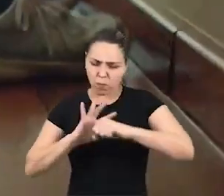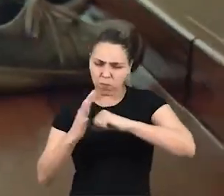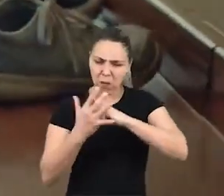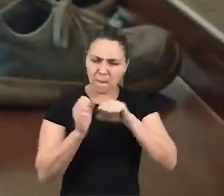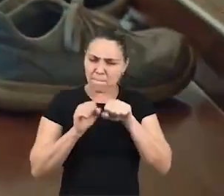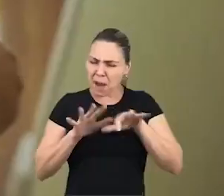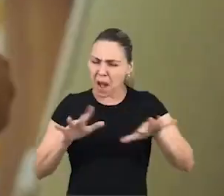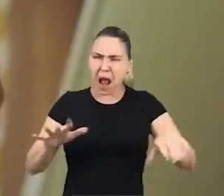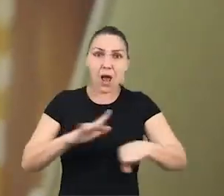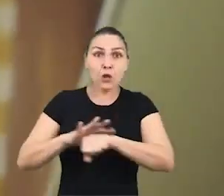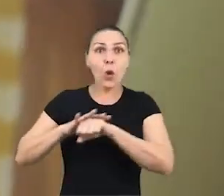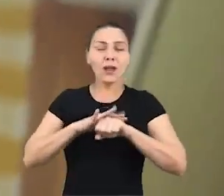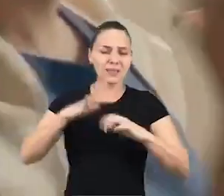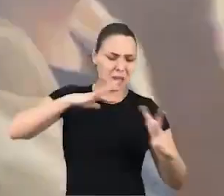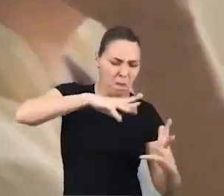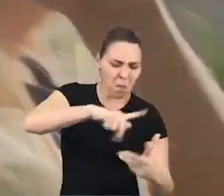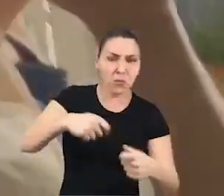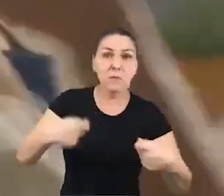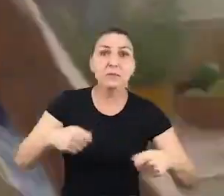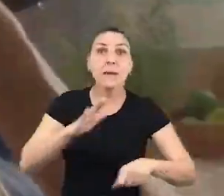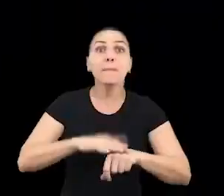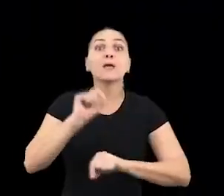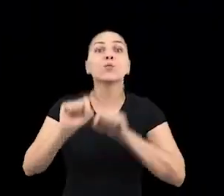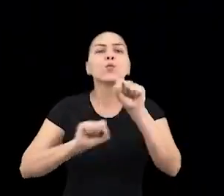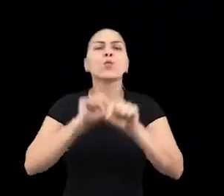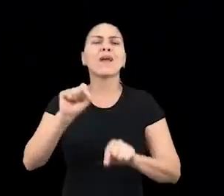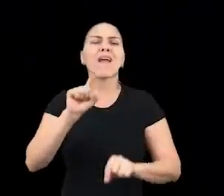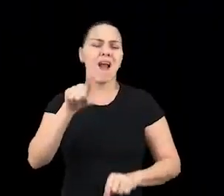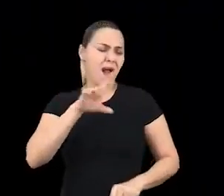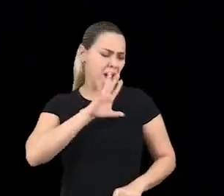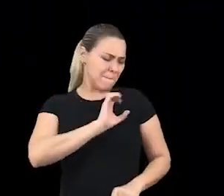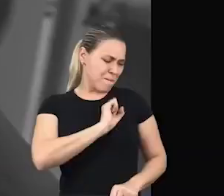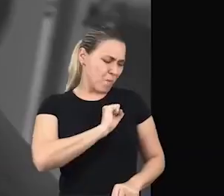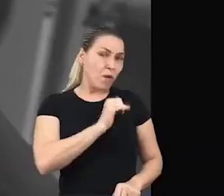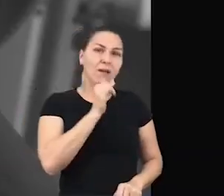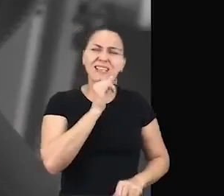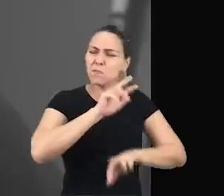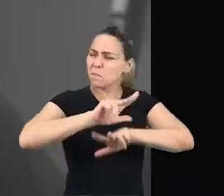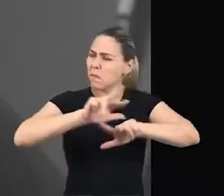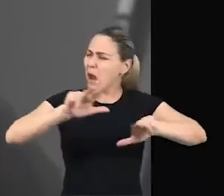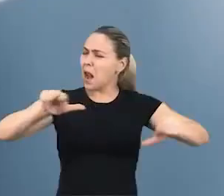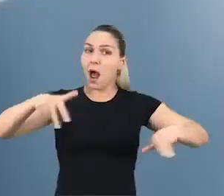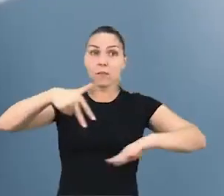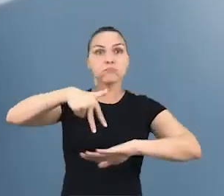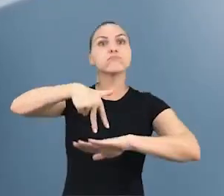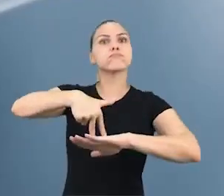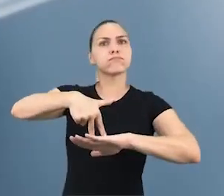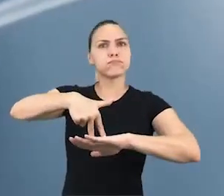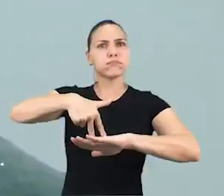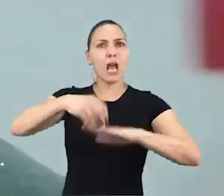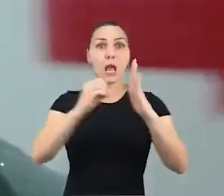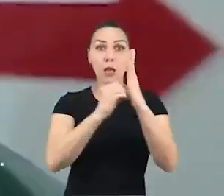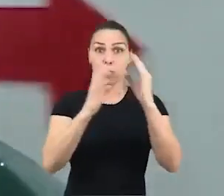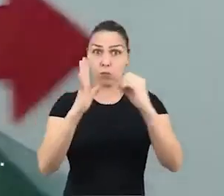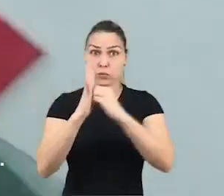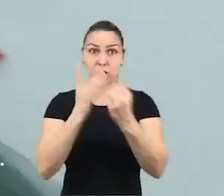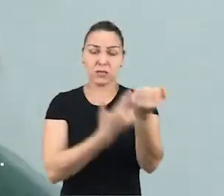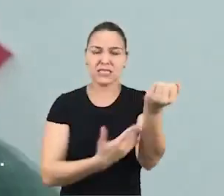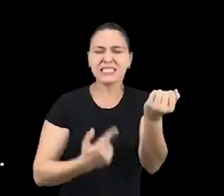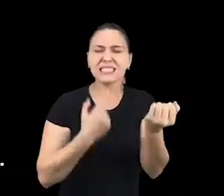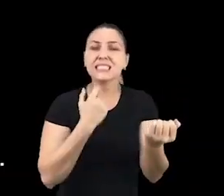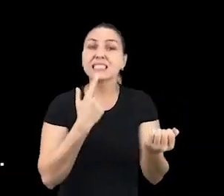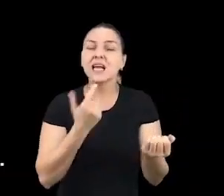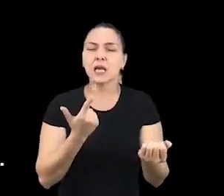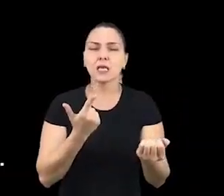pandemia, o que o mundo mais precisa é de amor. Exemplos não faltam. Na linha de frente, nos hemocentros onde os heróis